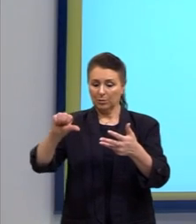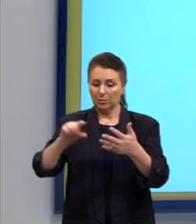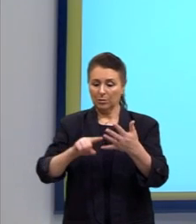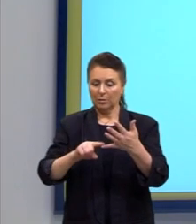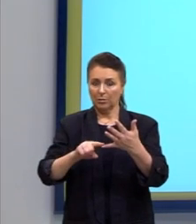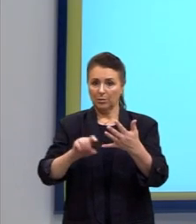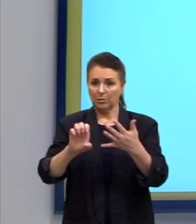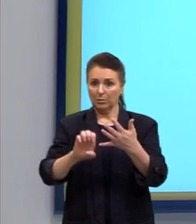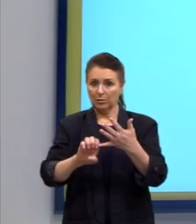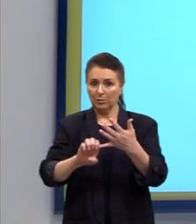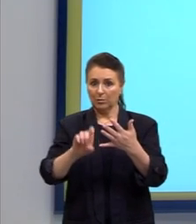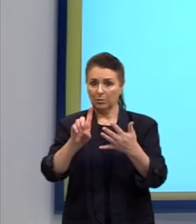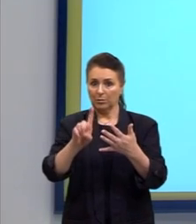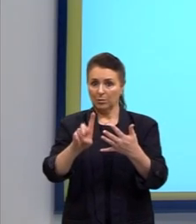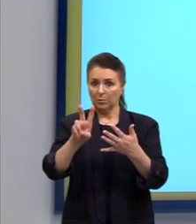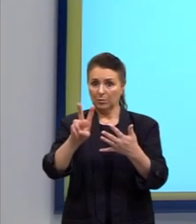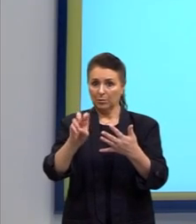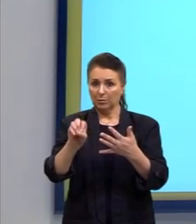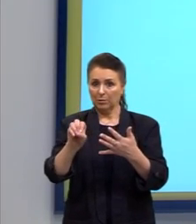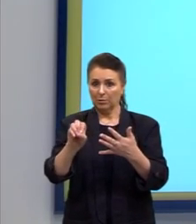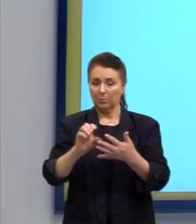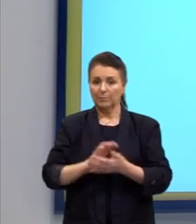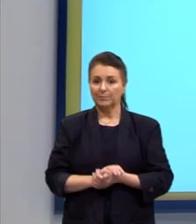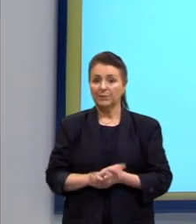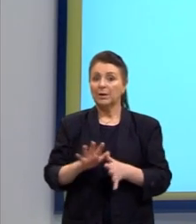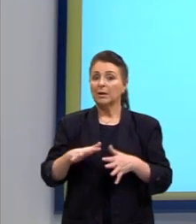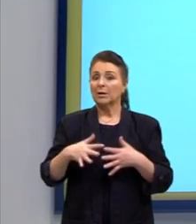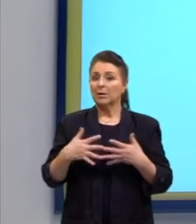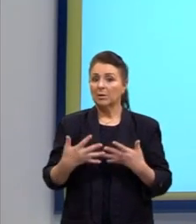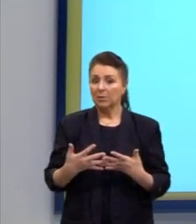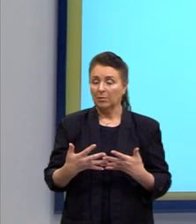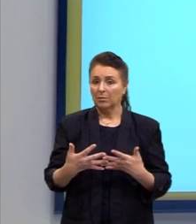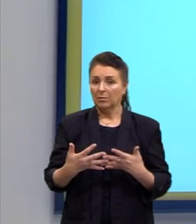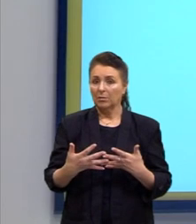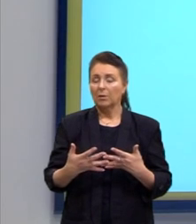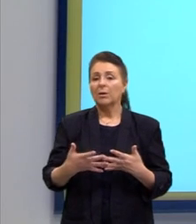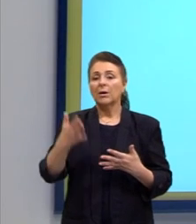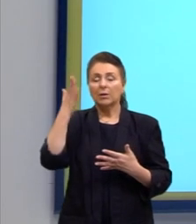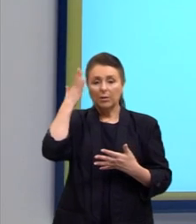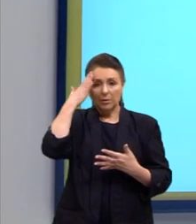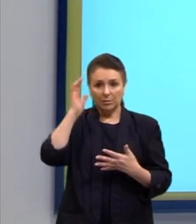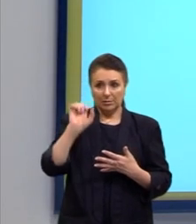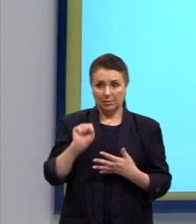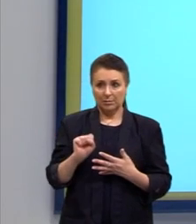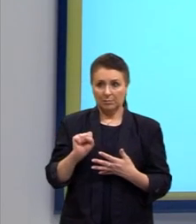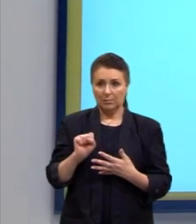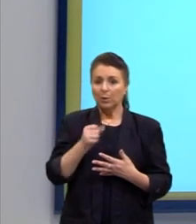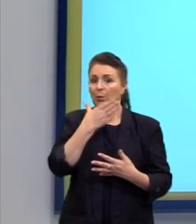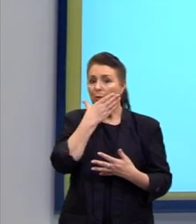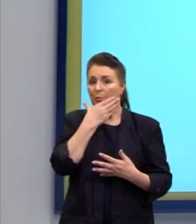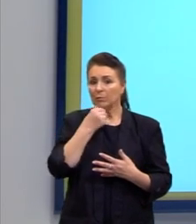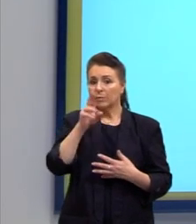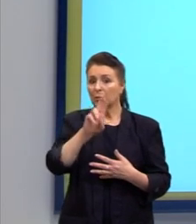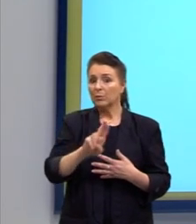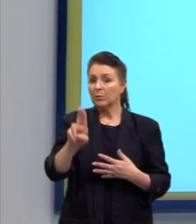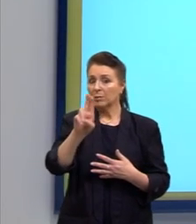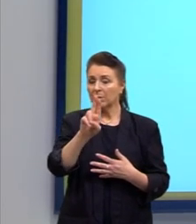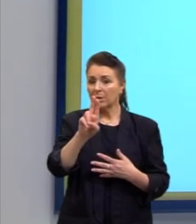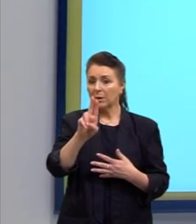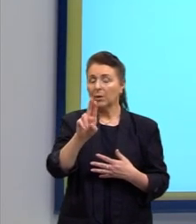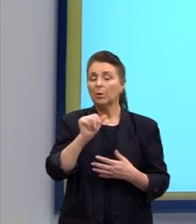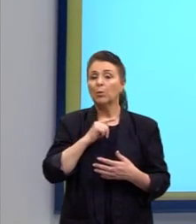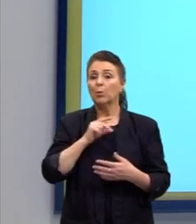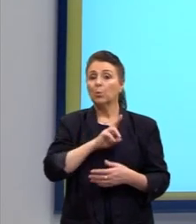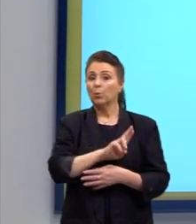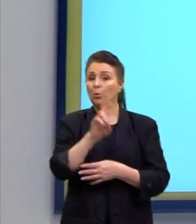a letra E, 120. Então, gente, vamos lá. A gente sabe ali que ele vai usar o nome dele para criar o